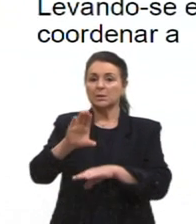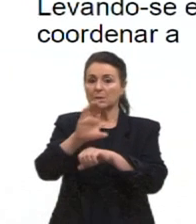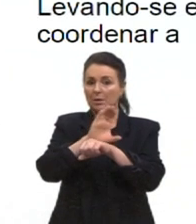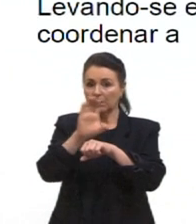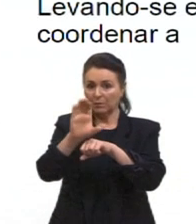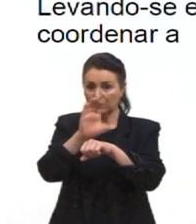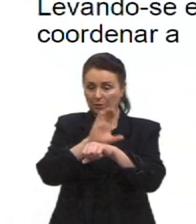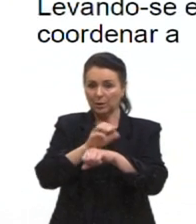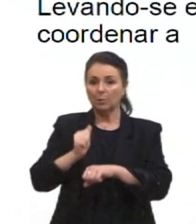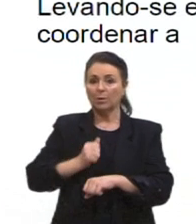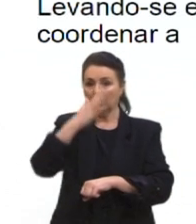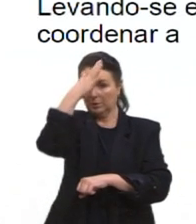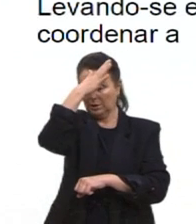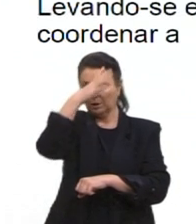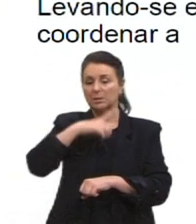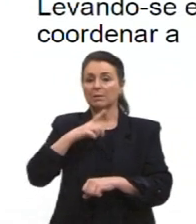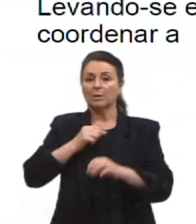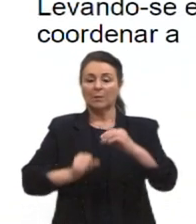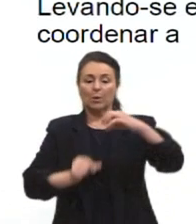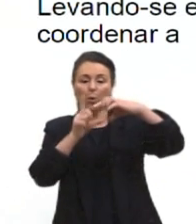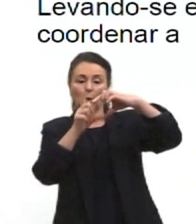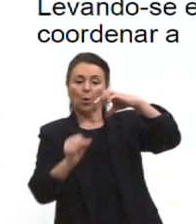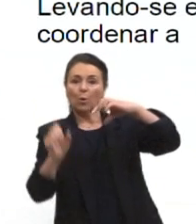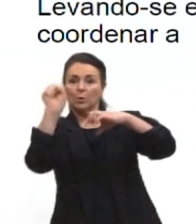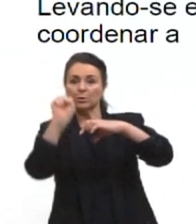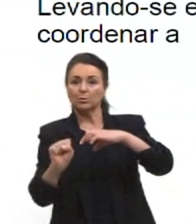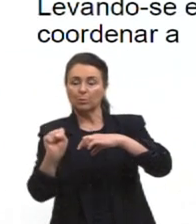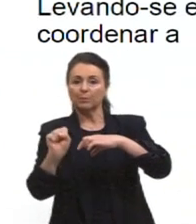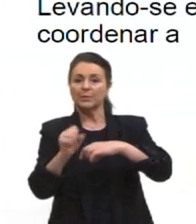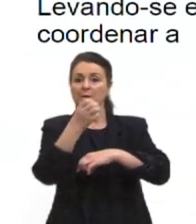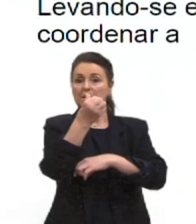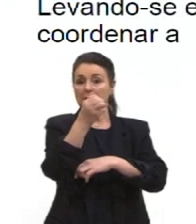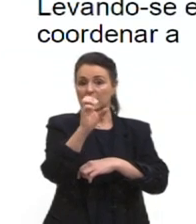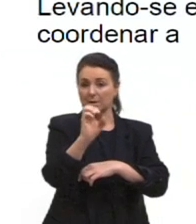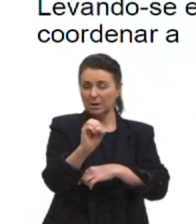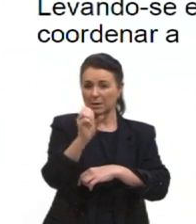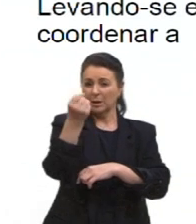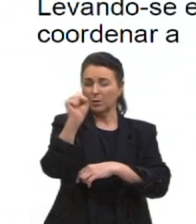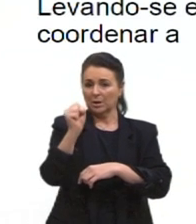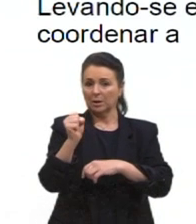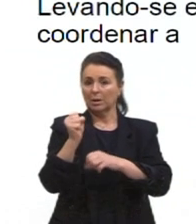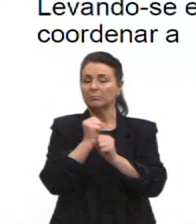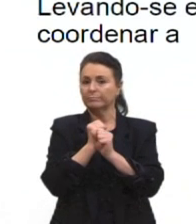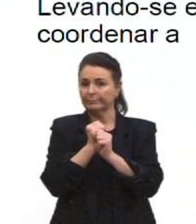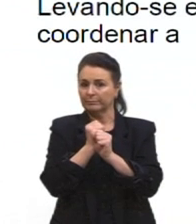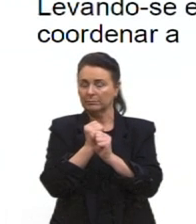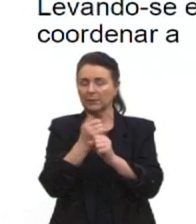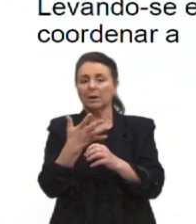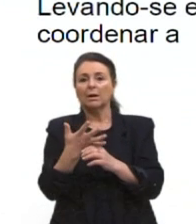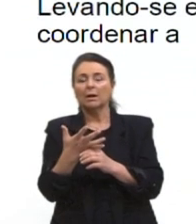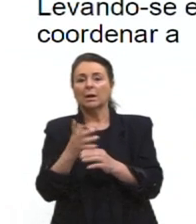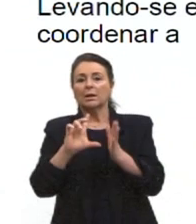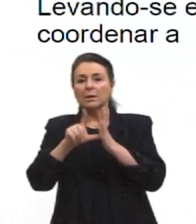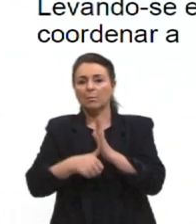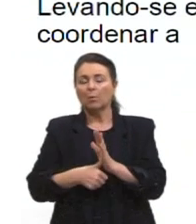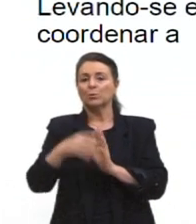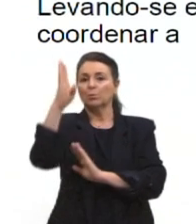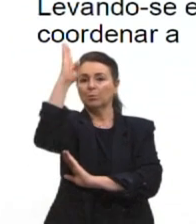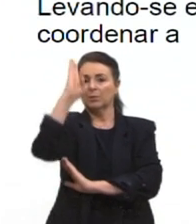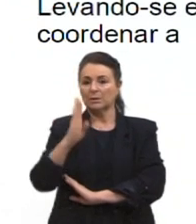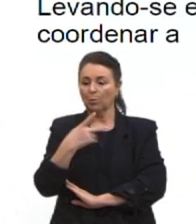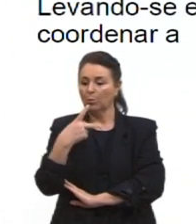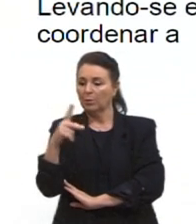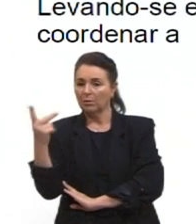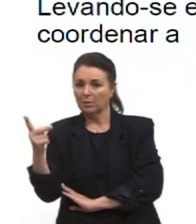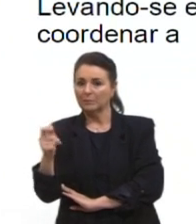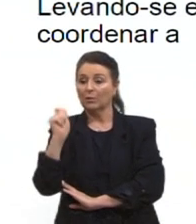disseminaram pelo Cone Sul entre as décadas de 60 e 80. Depois do Brasil e do Paraguai, foi a